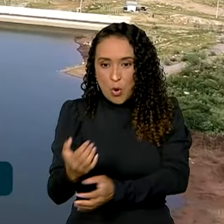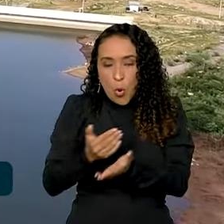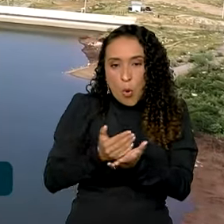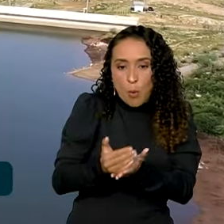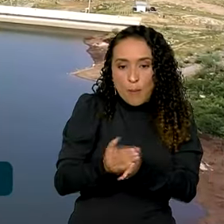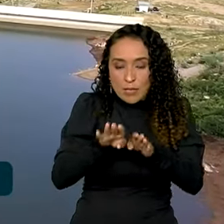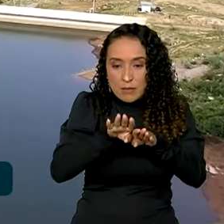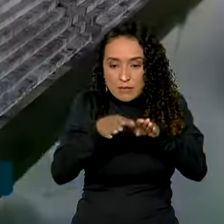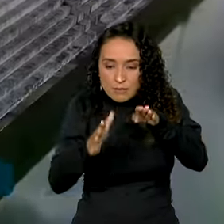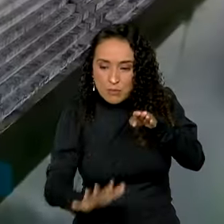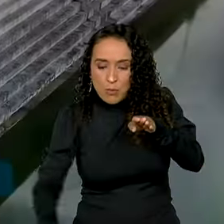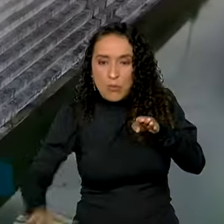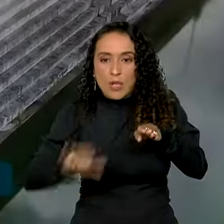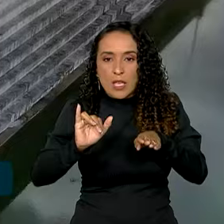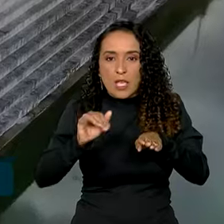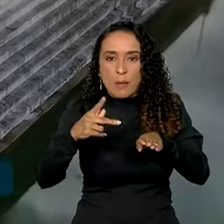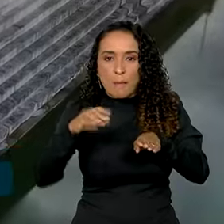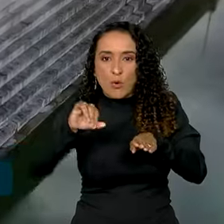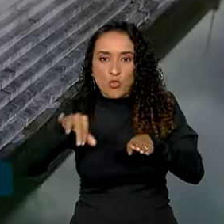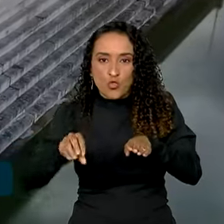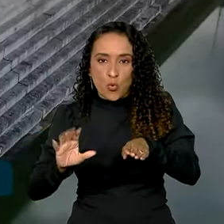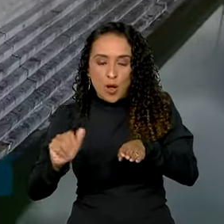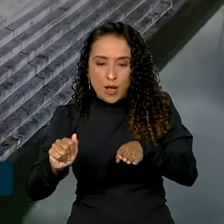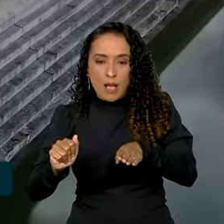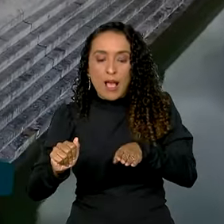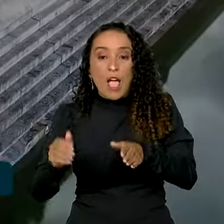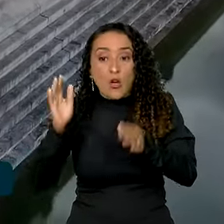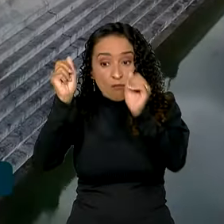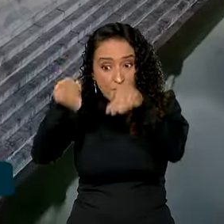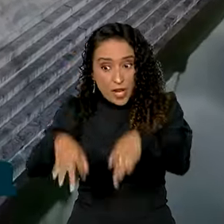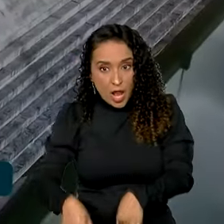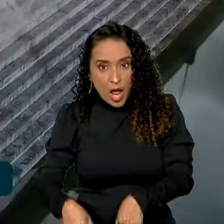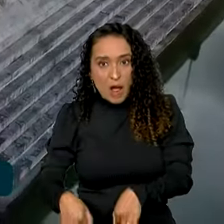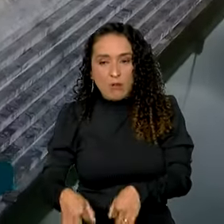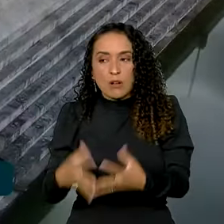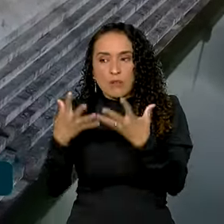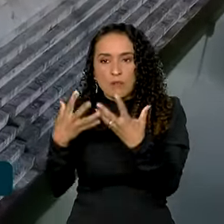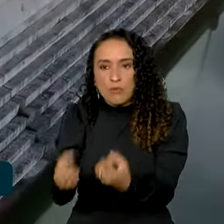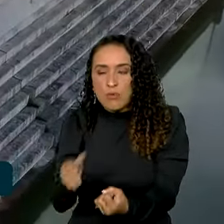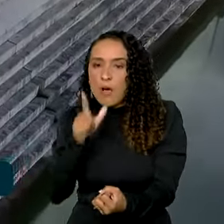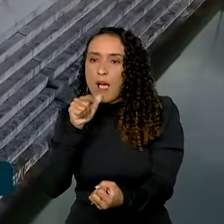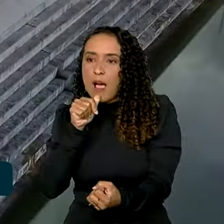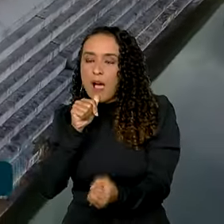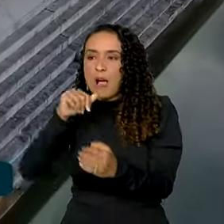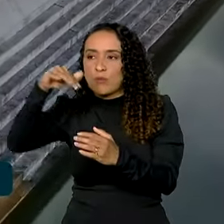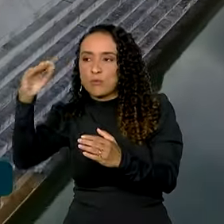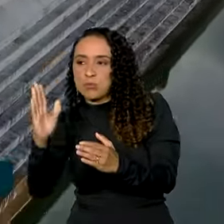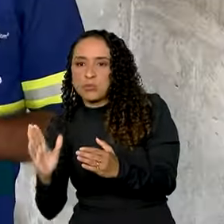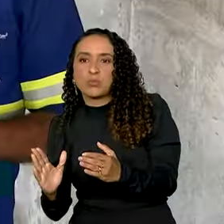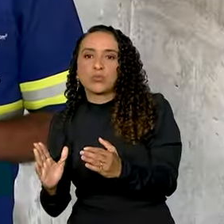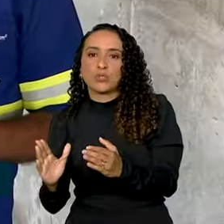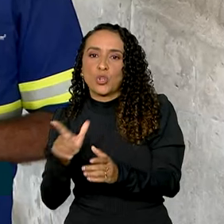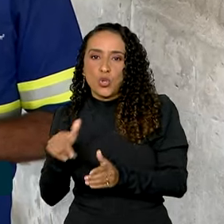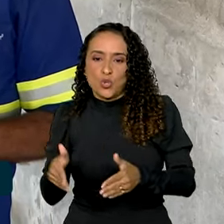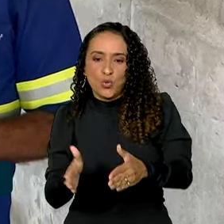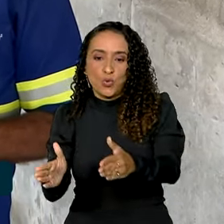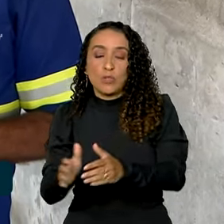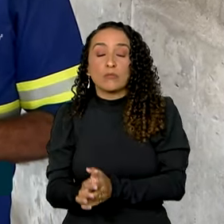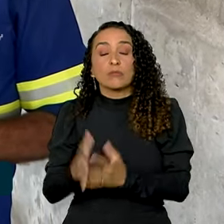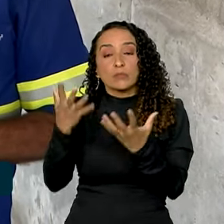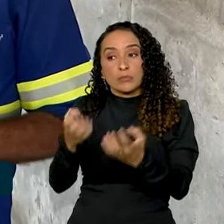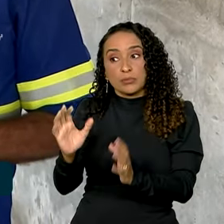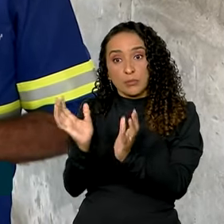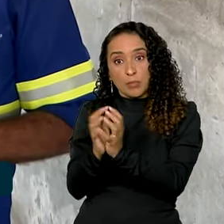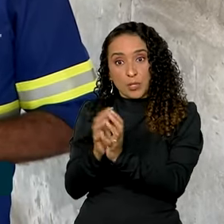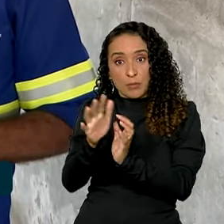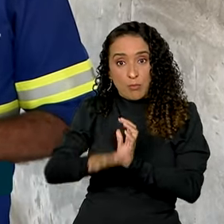barragem de Ipojuca, ponto final do ramal do Agreste, que capta a água do eixo leste do Rio São Francisco. O Agreste Pernambucano